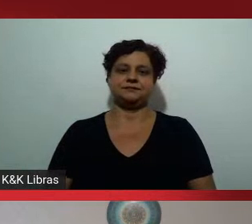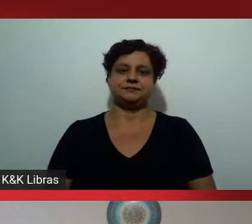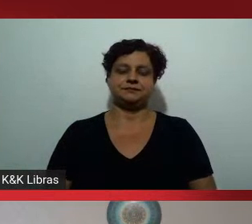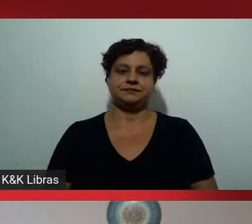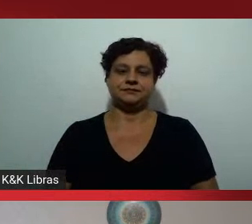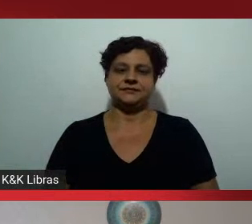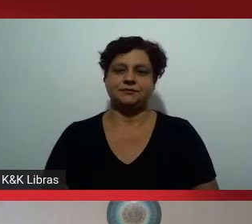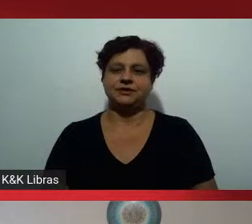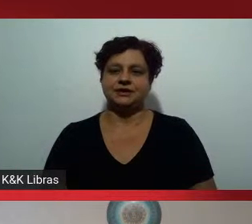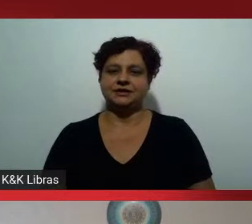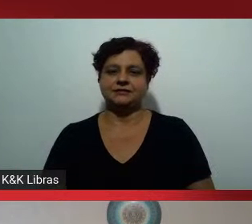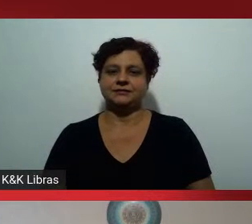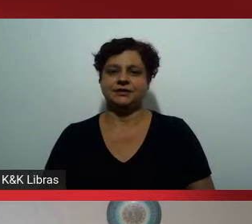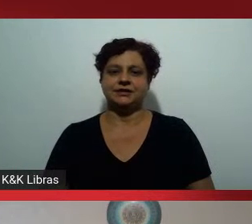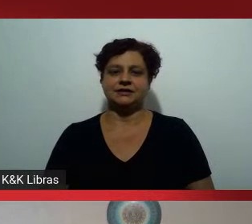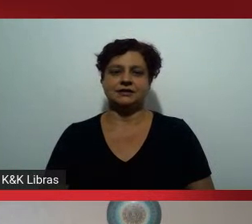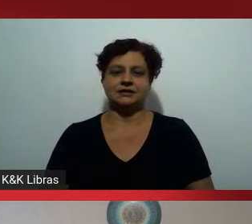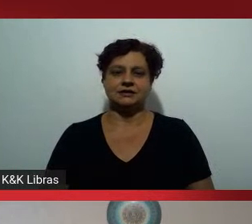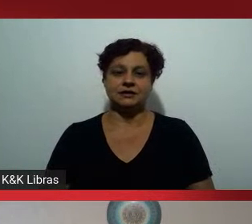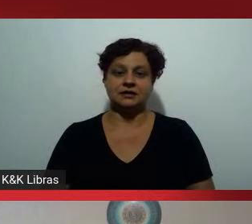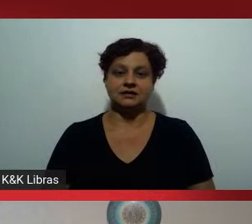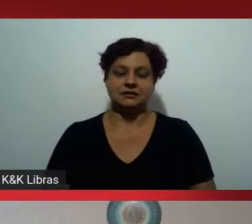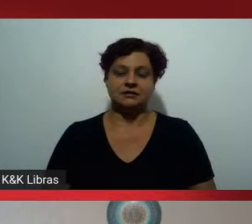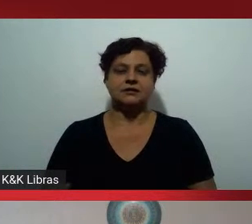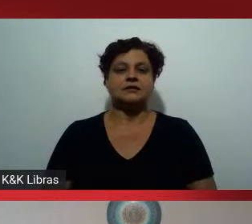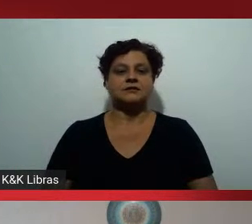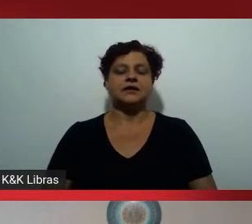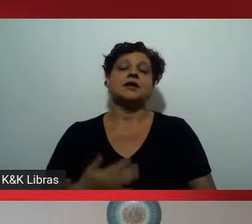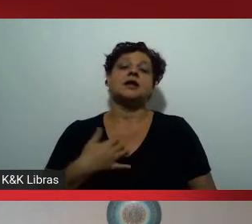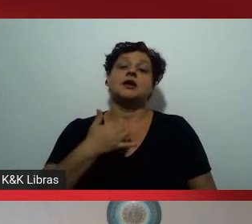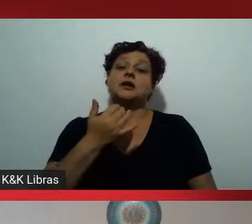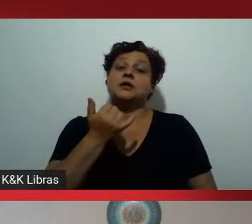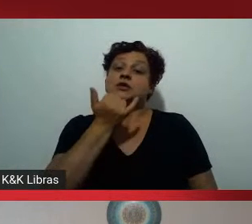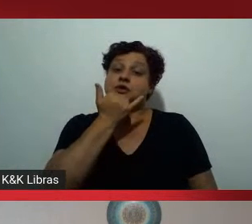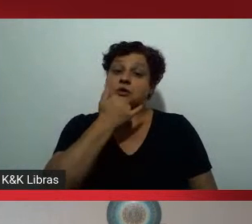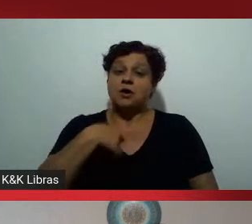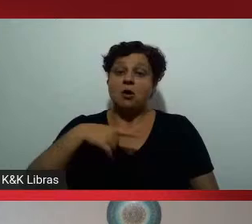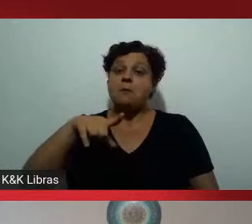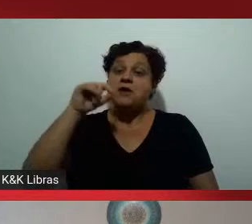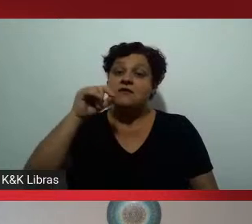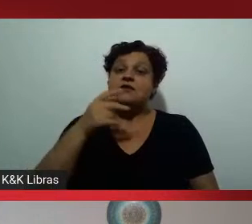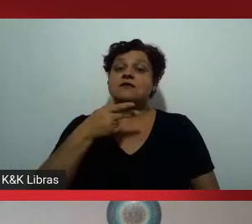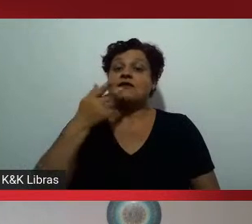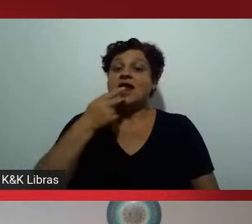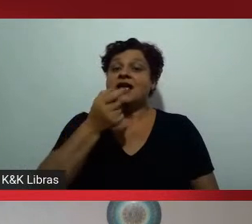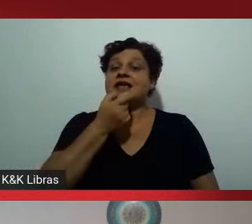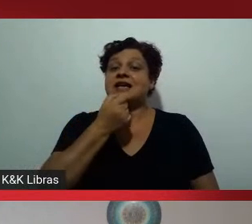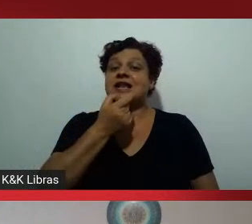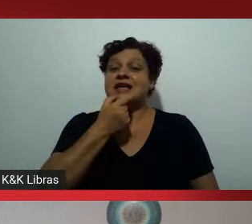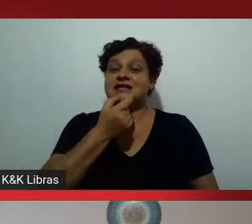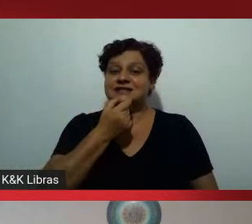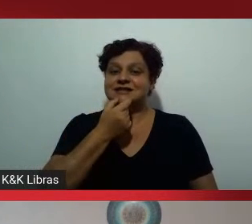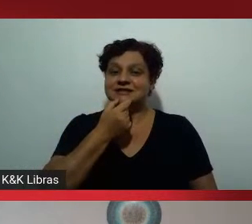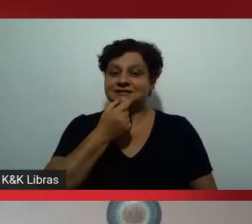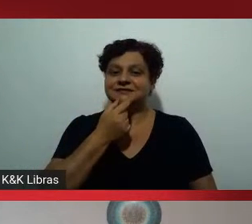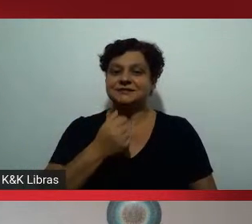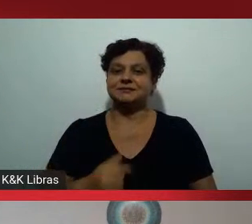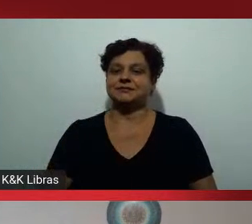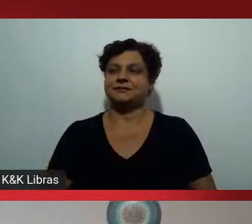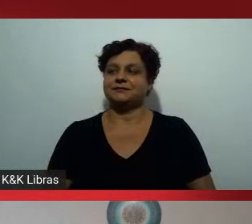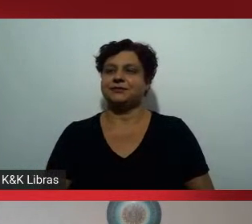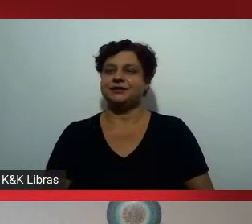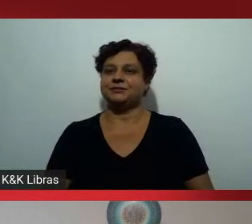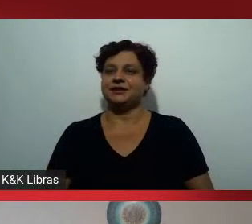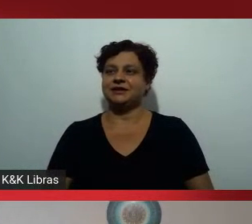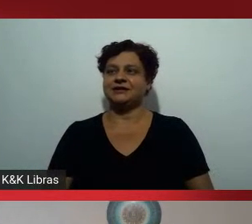mas desculpa eu prefiro falar inglês sim sim você pode sim é uma